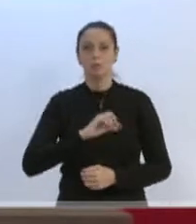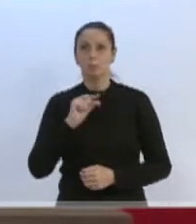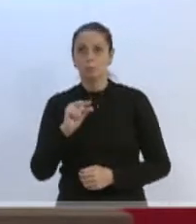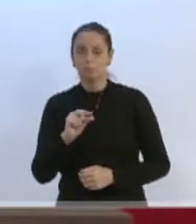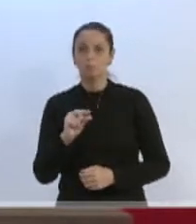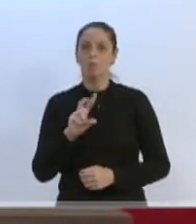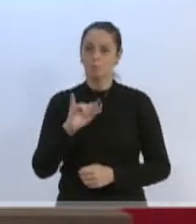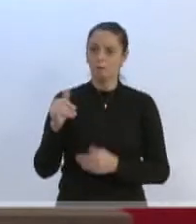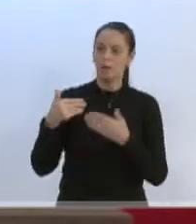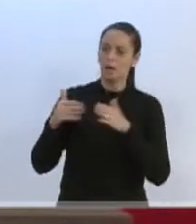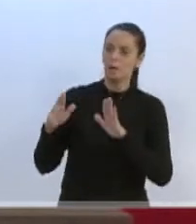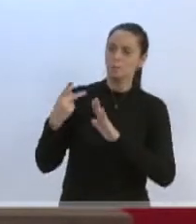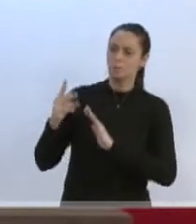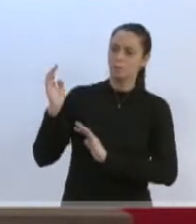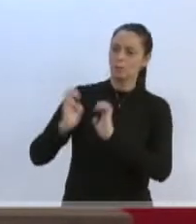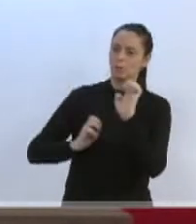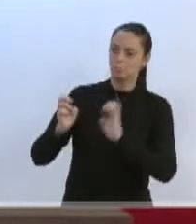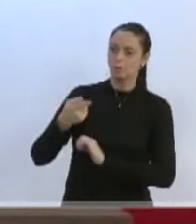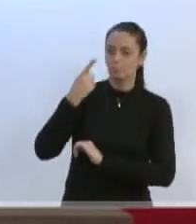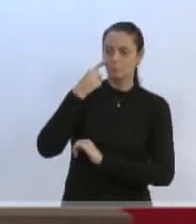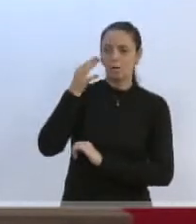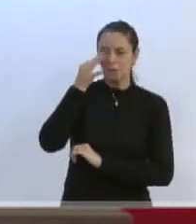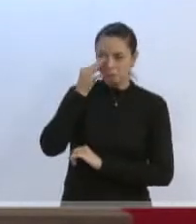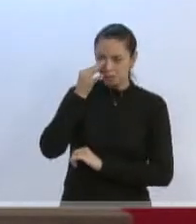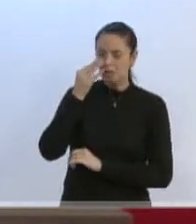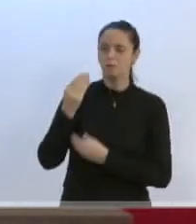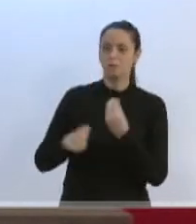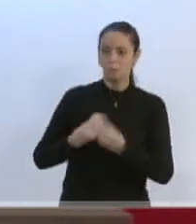própria empresa e vão ver a realidade da vida.